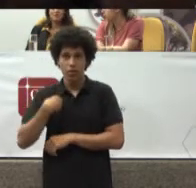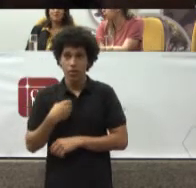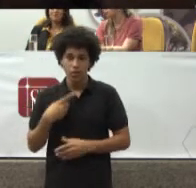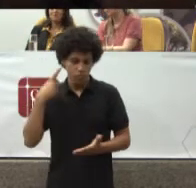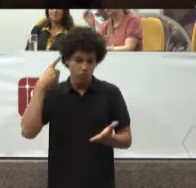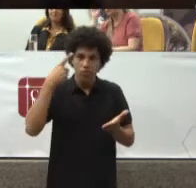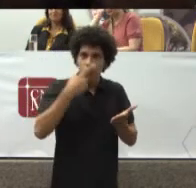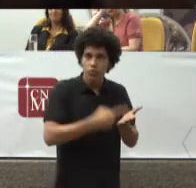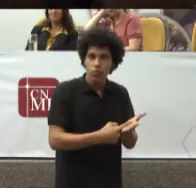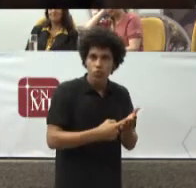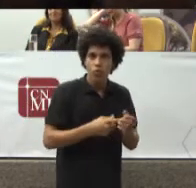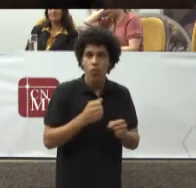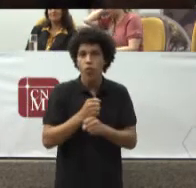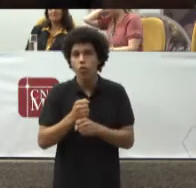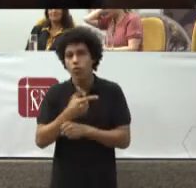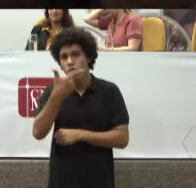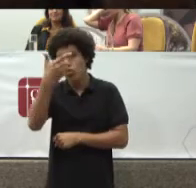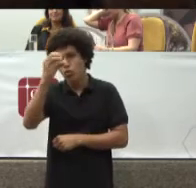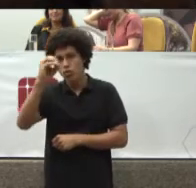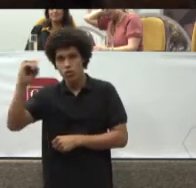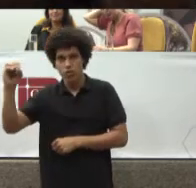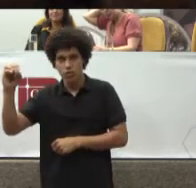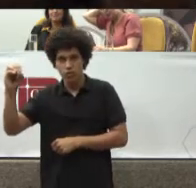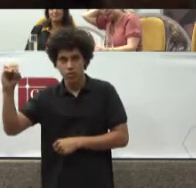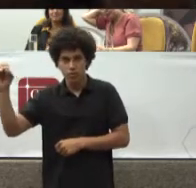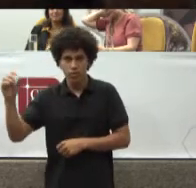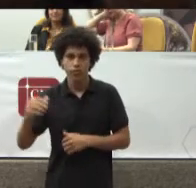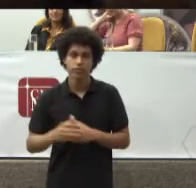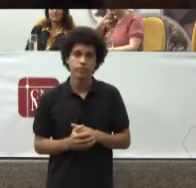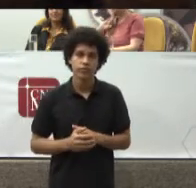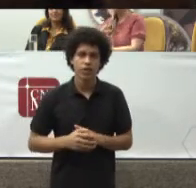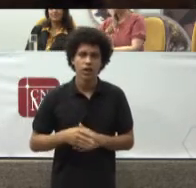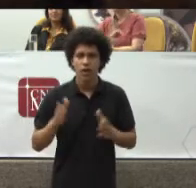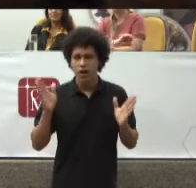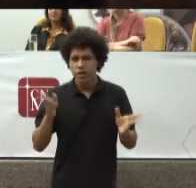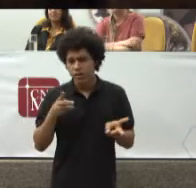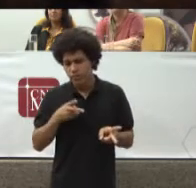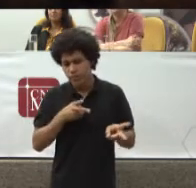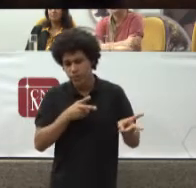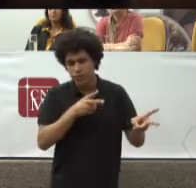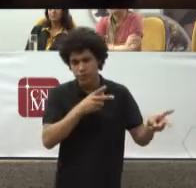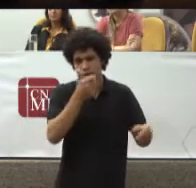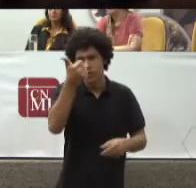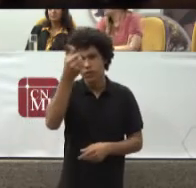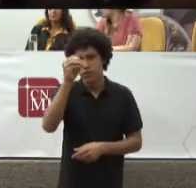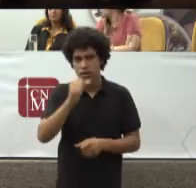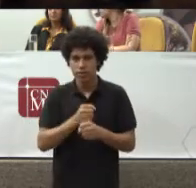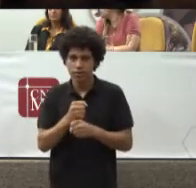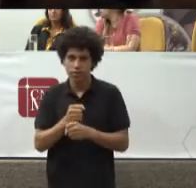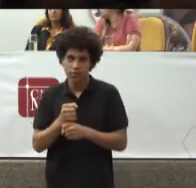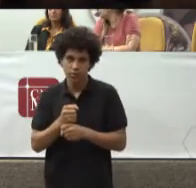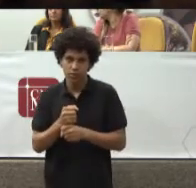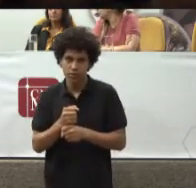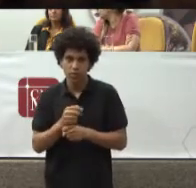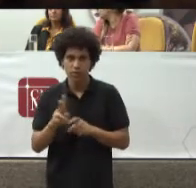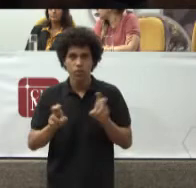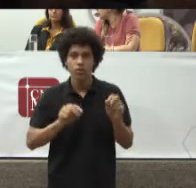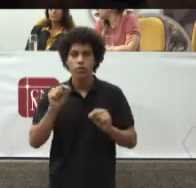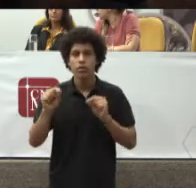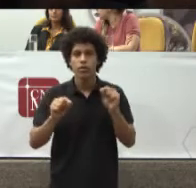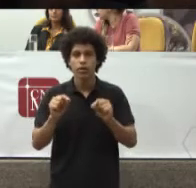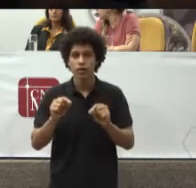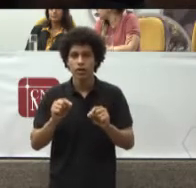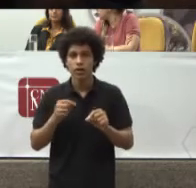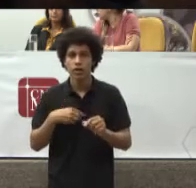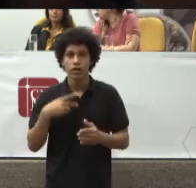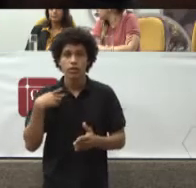Então nós já caminhamos Dez anos Em que As questões Já